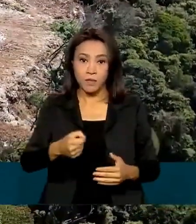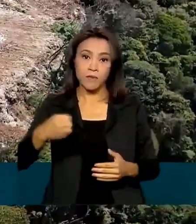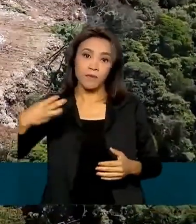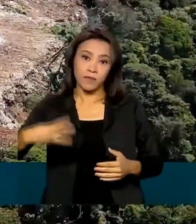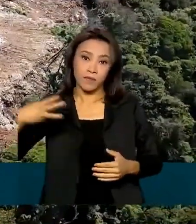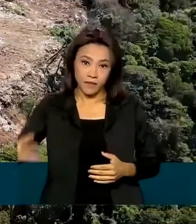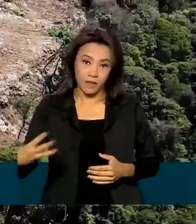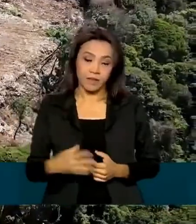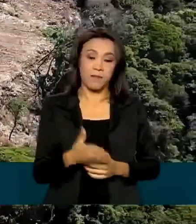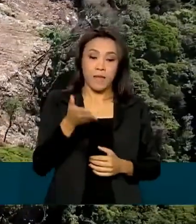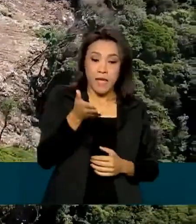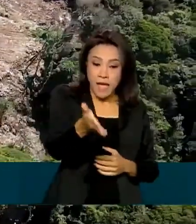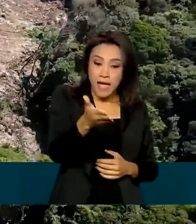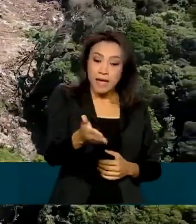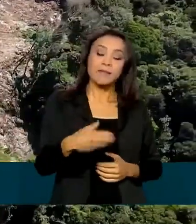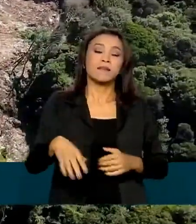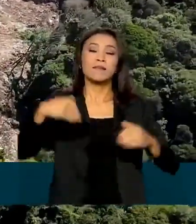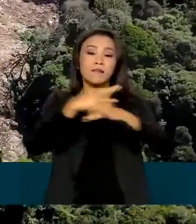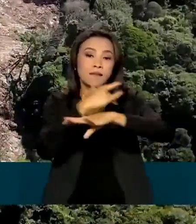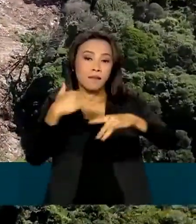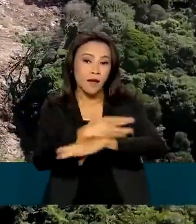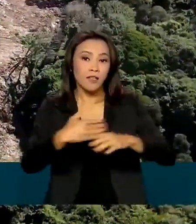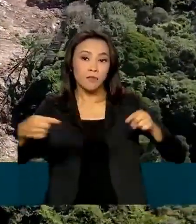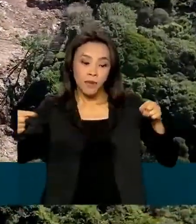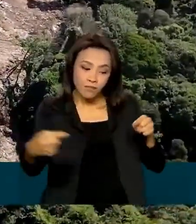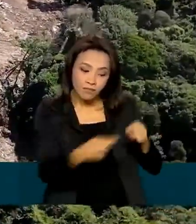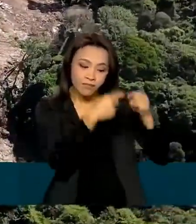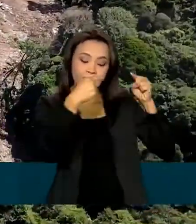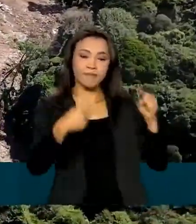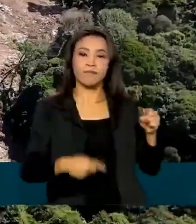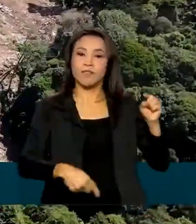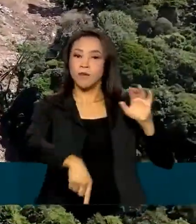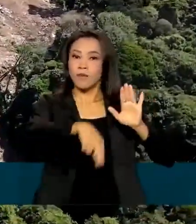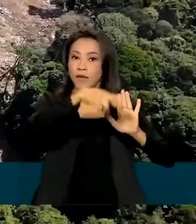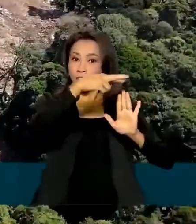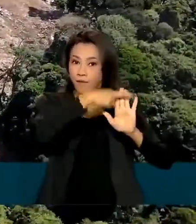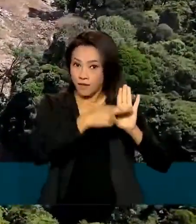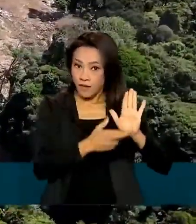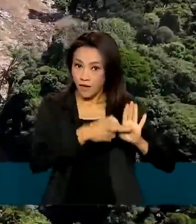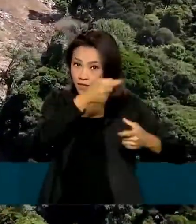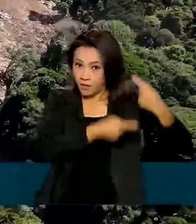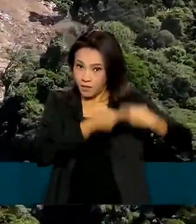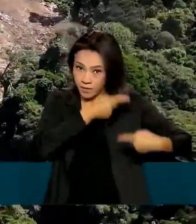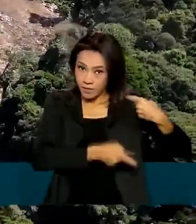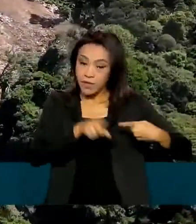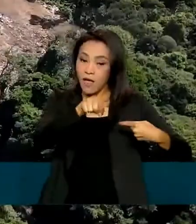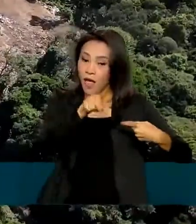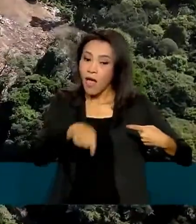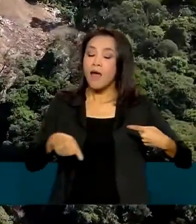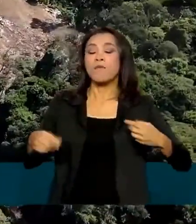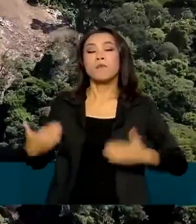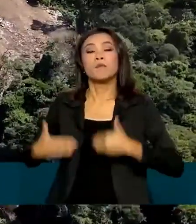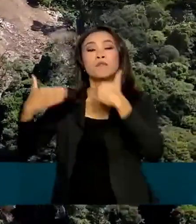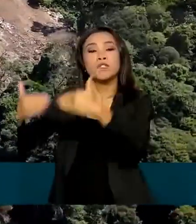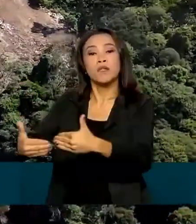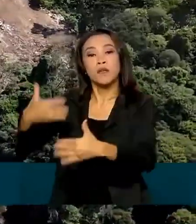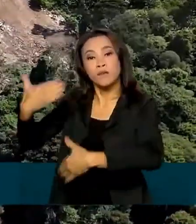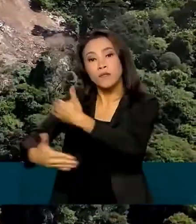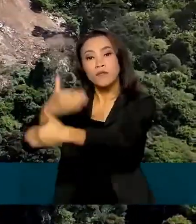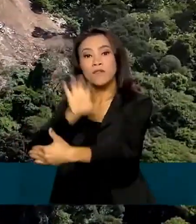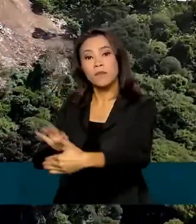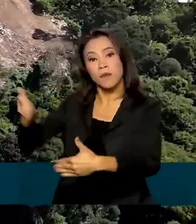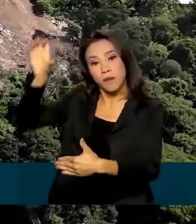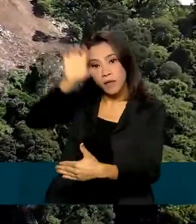Itacaré se enquadrasse na política nacional de resíduos sólidos veio do Ministério do Desenvolvimento Regional e da